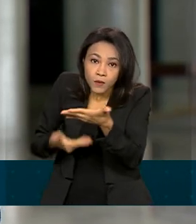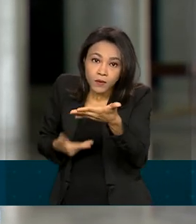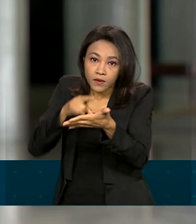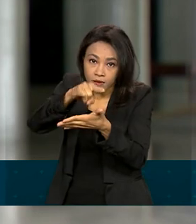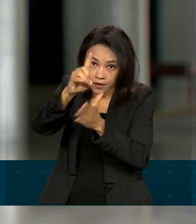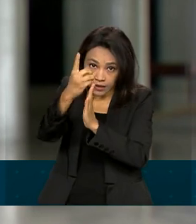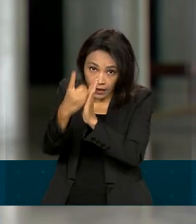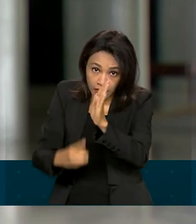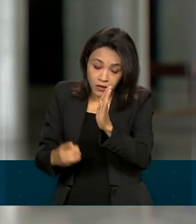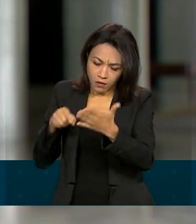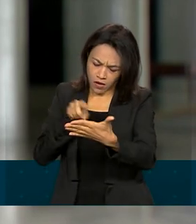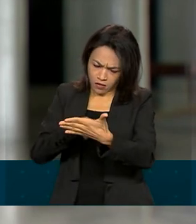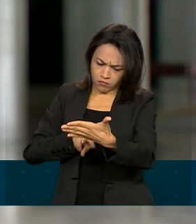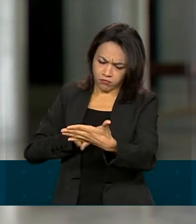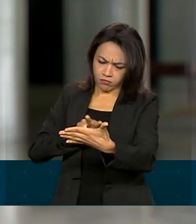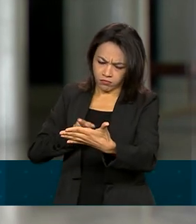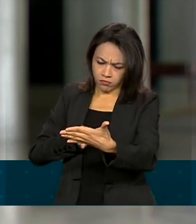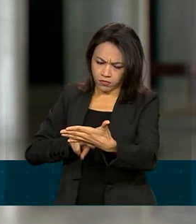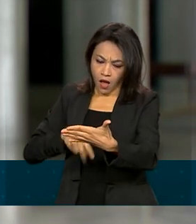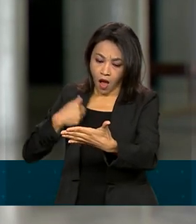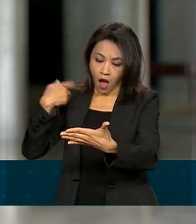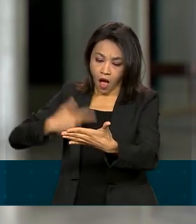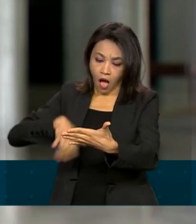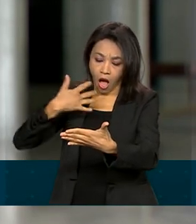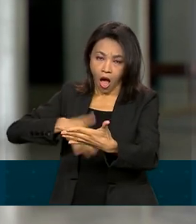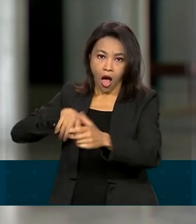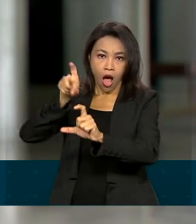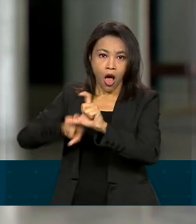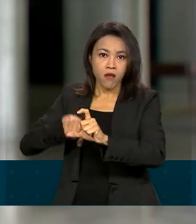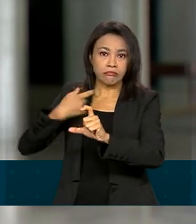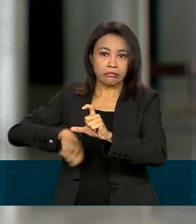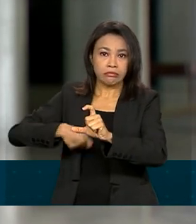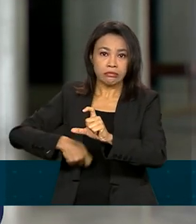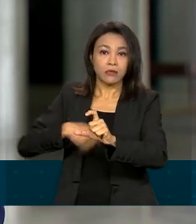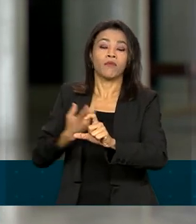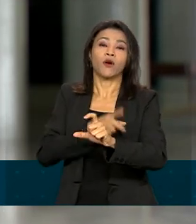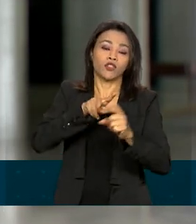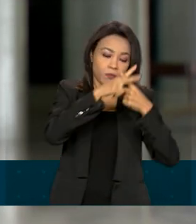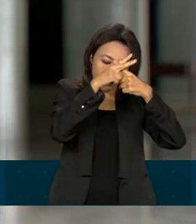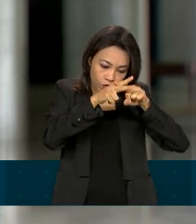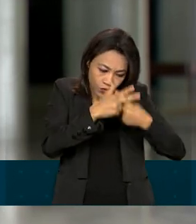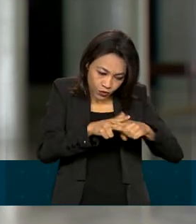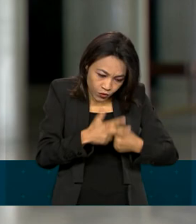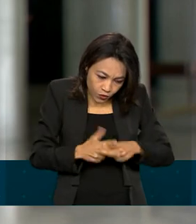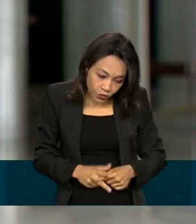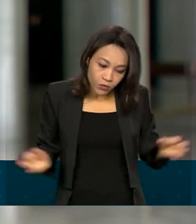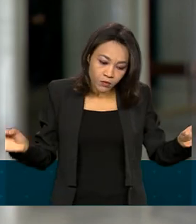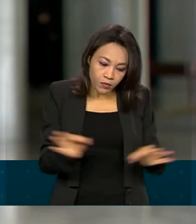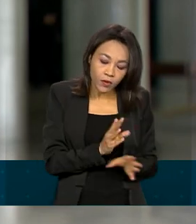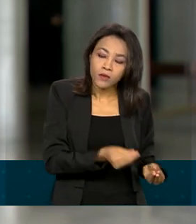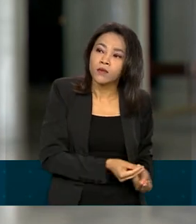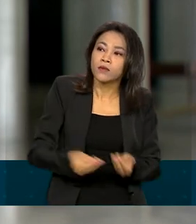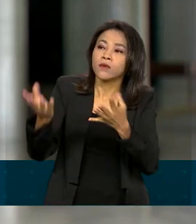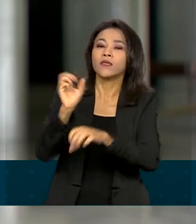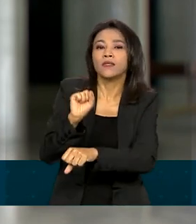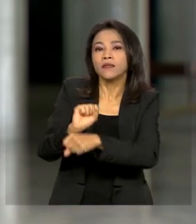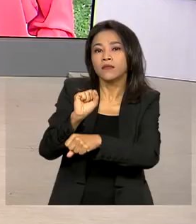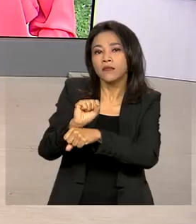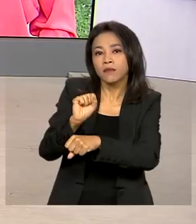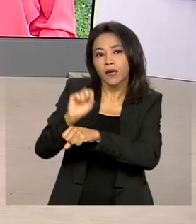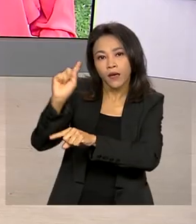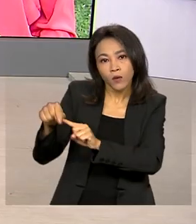pendência, o contribuinte pode fazer uma declaração retificadora e aguardar os próximos lotes residuais.